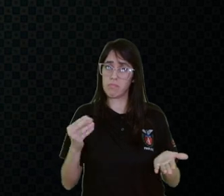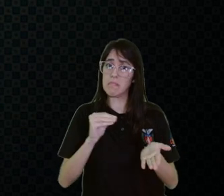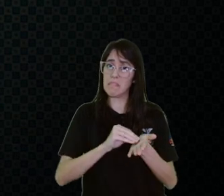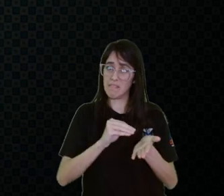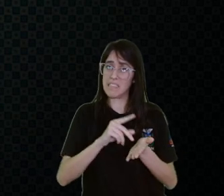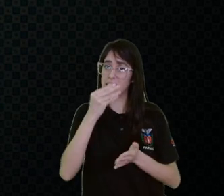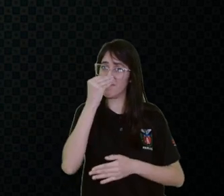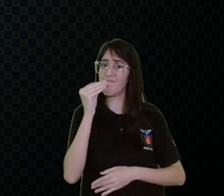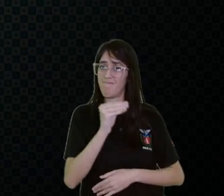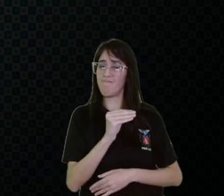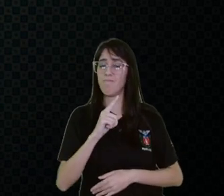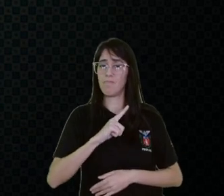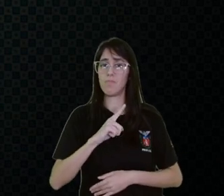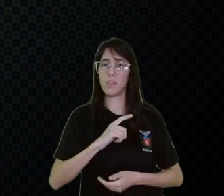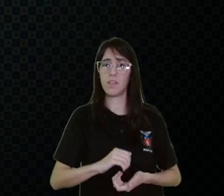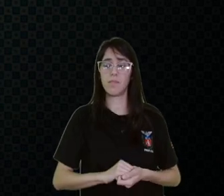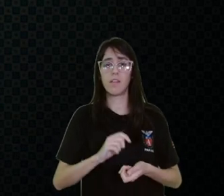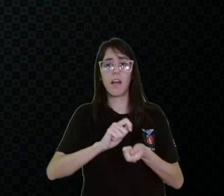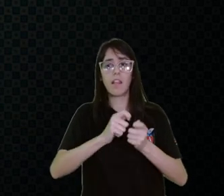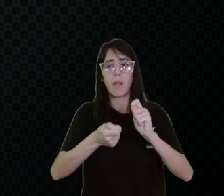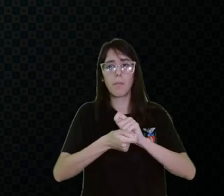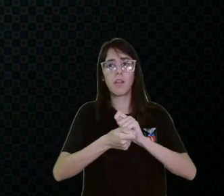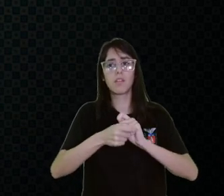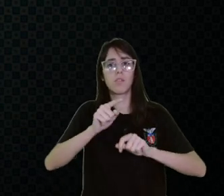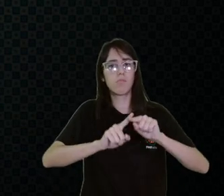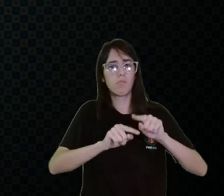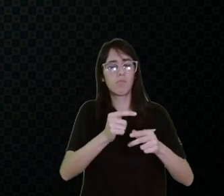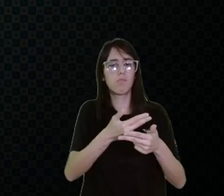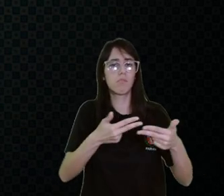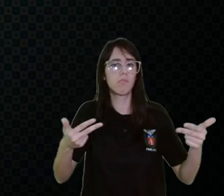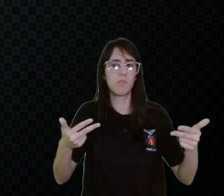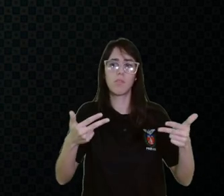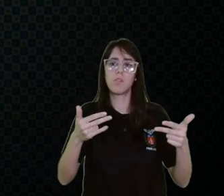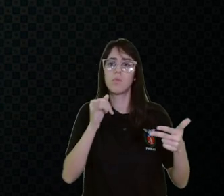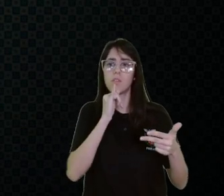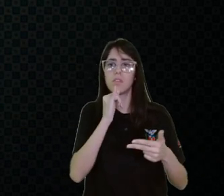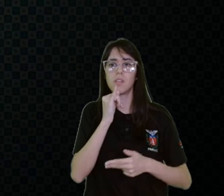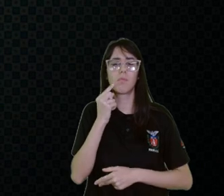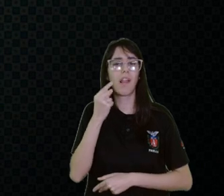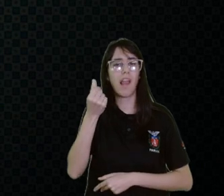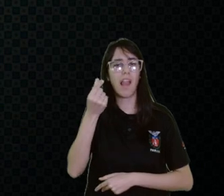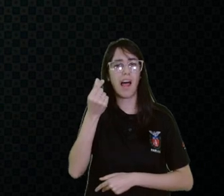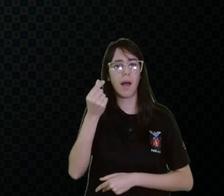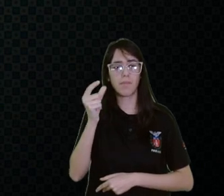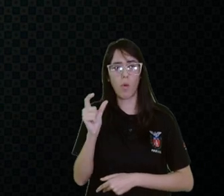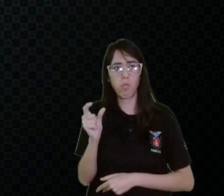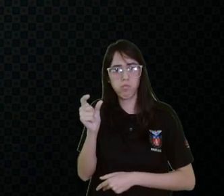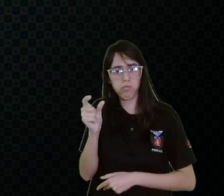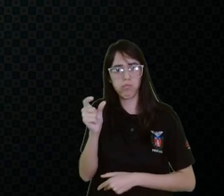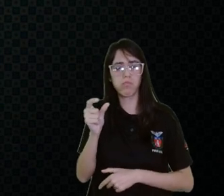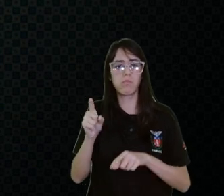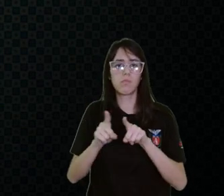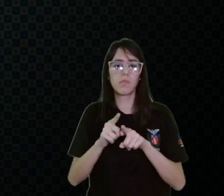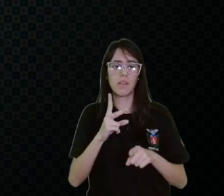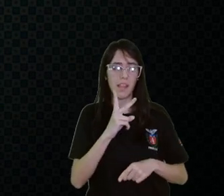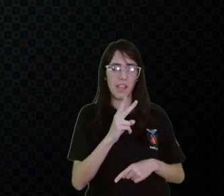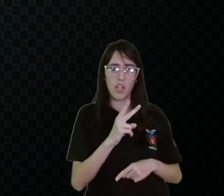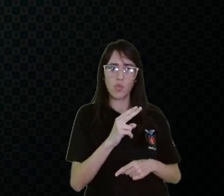trás, adaptação de materiais, então desde um engrossador de lápis, um adaptador da tesoura,